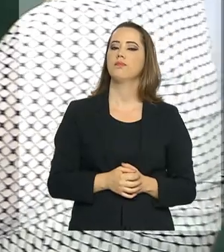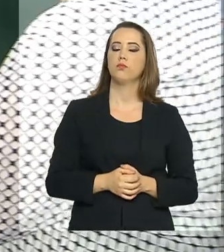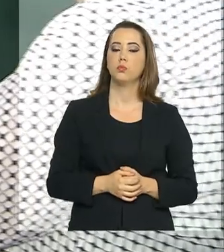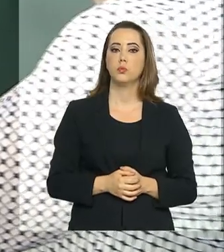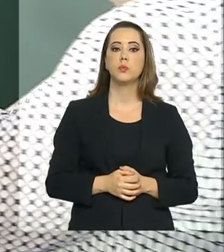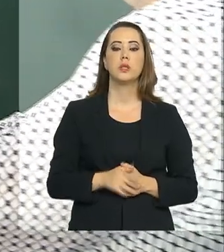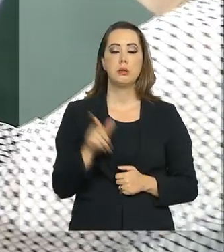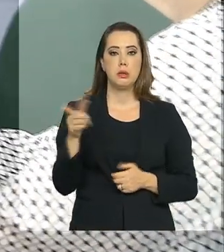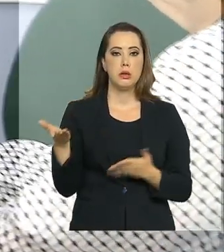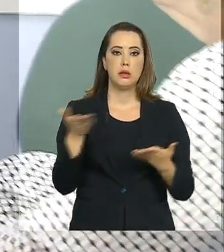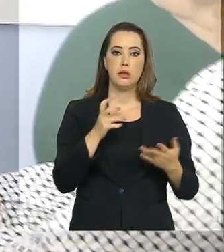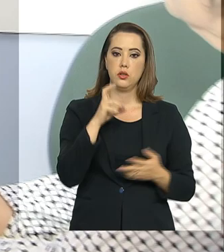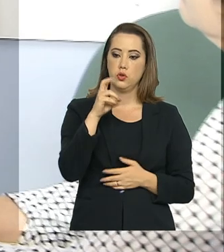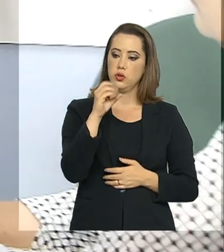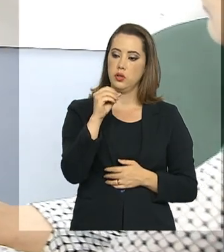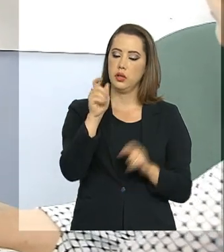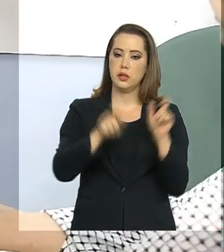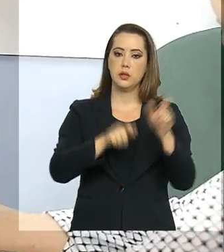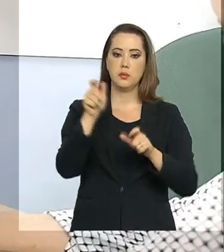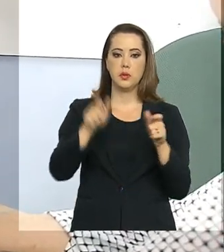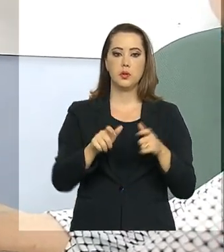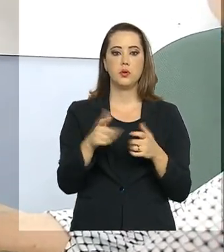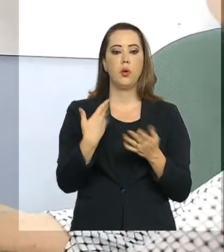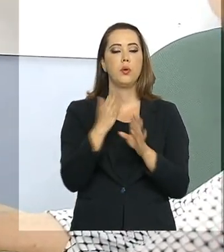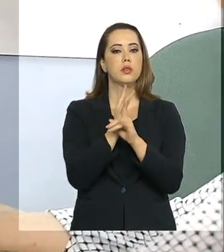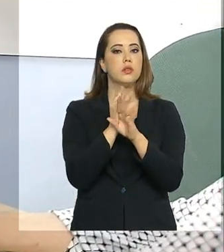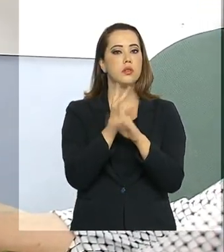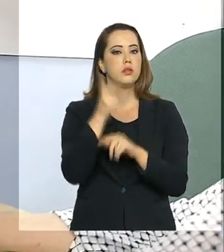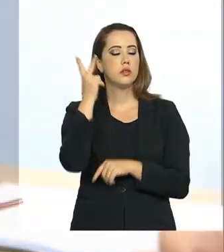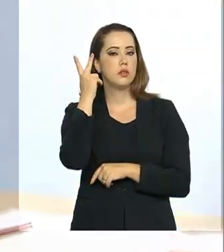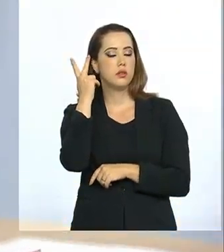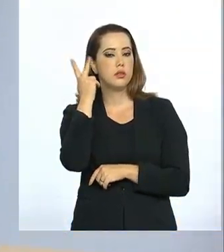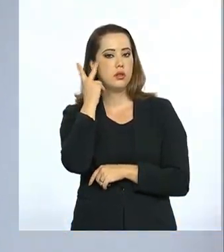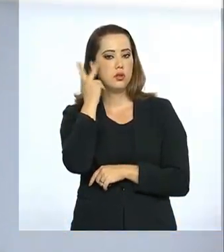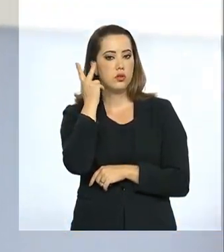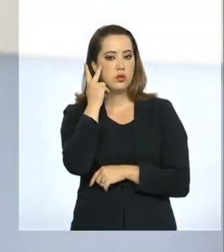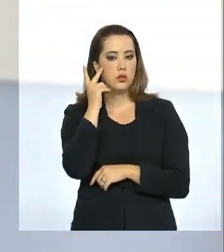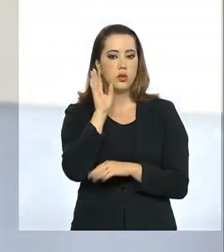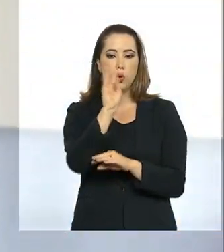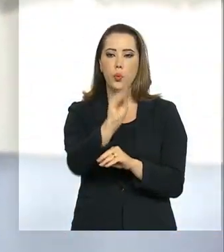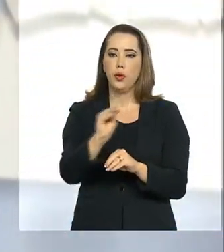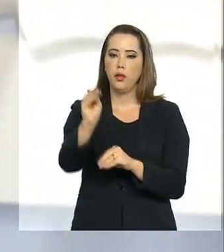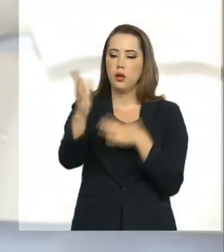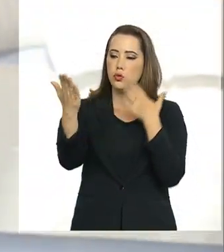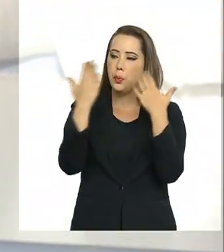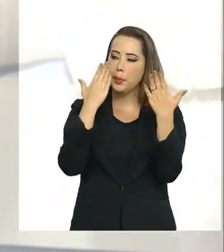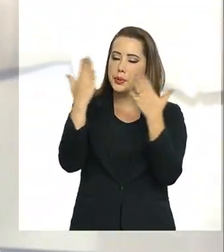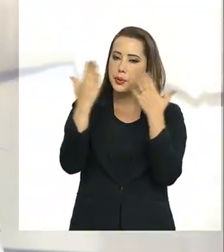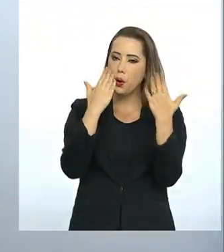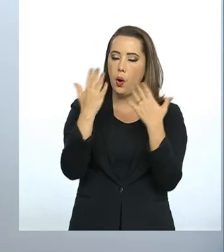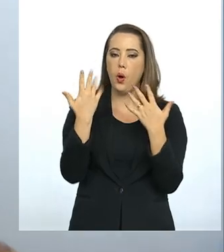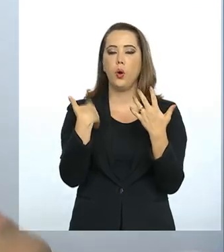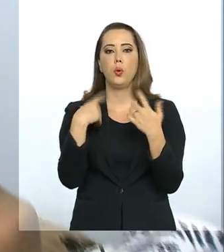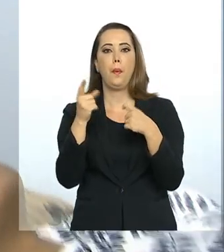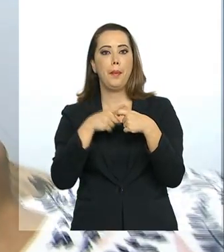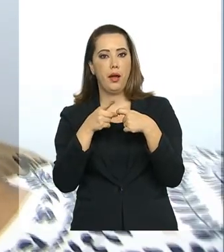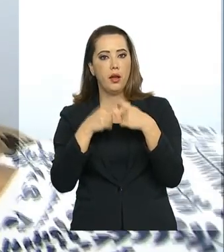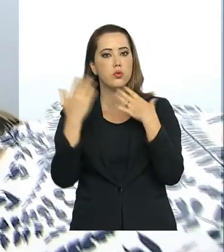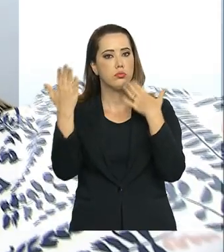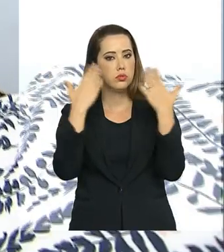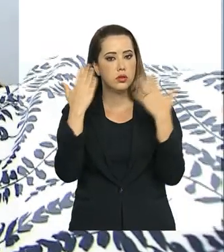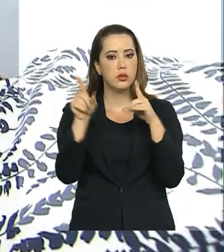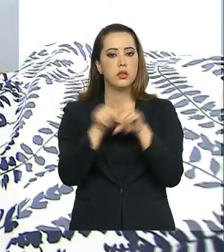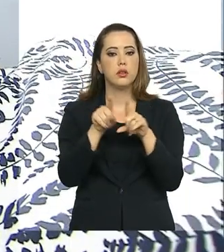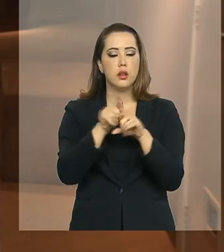500 profissionais da Rede Municipal de Saúde de Guarulhos. Eles recebem o acompanhamento de psicólogos, psiquiatras e até de